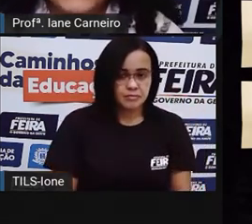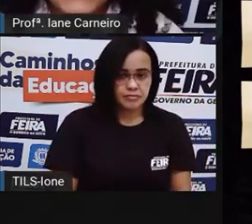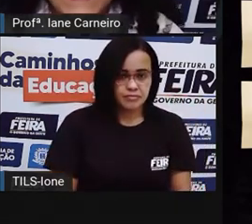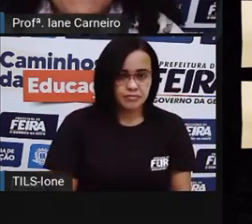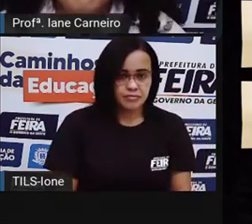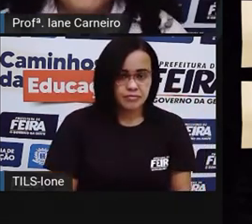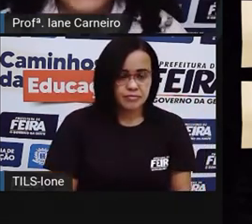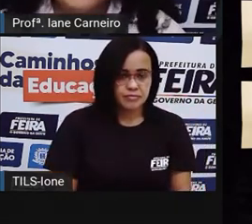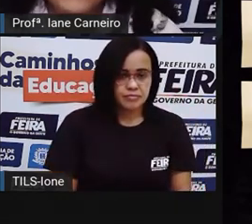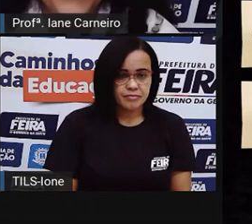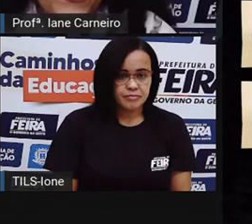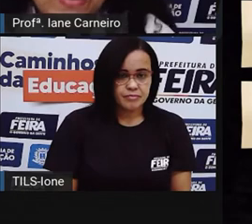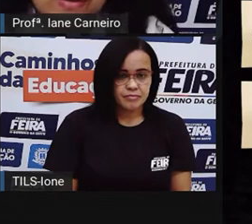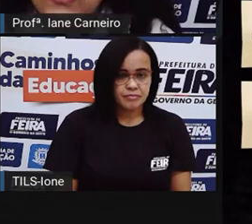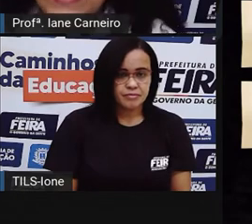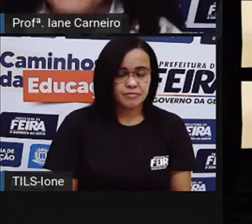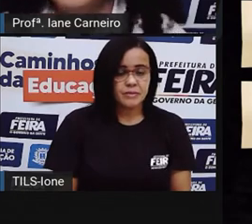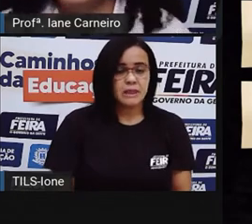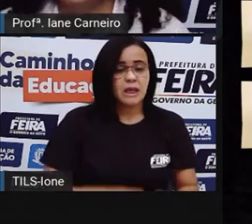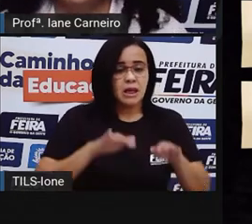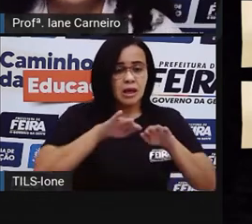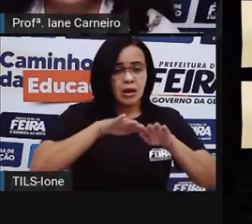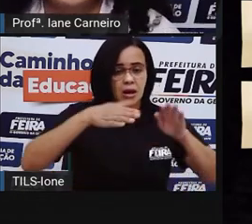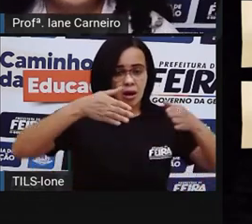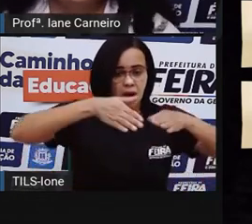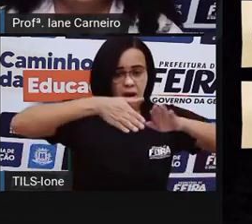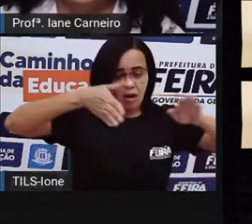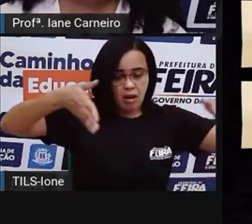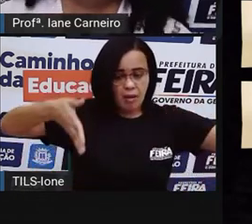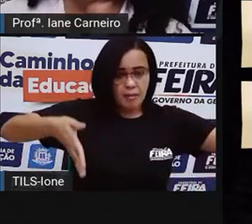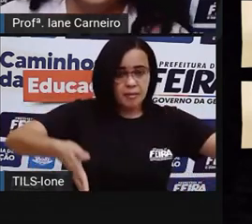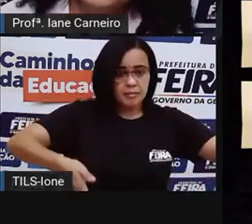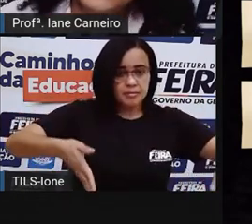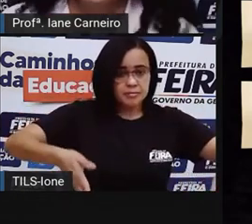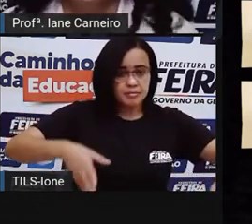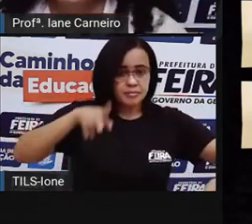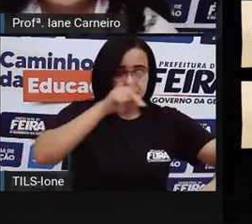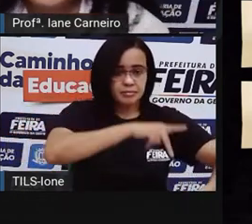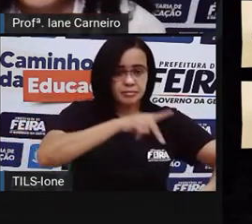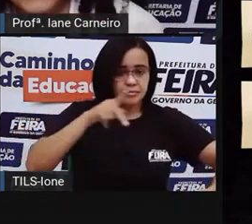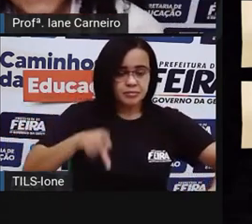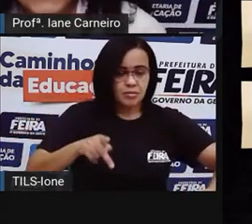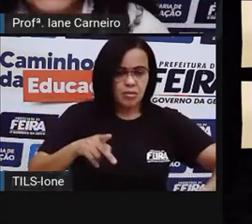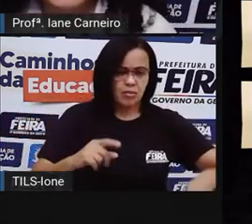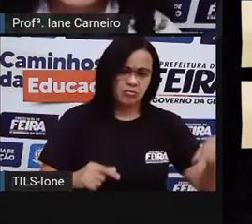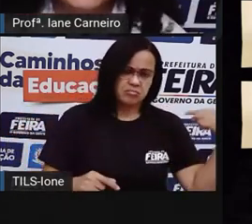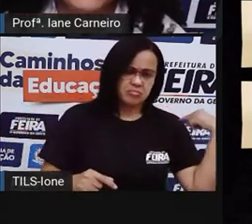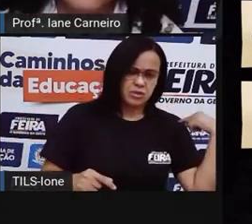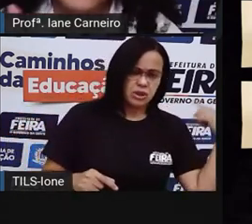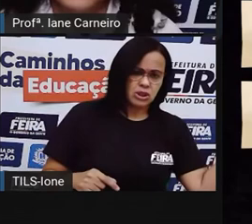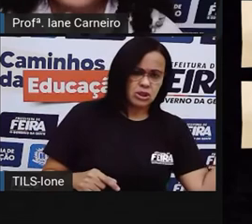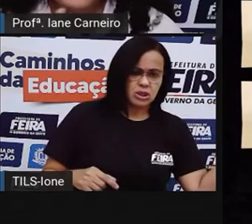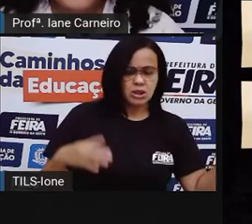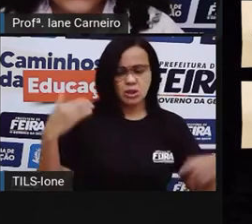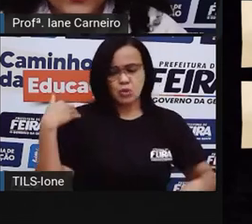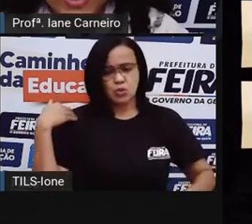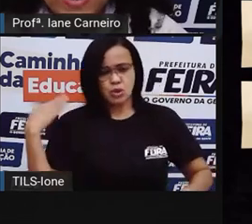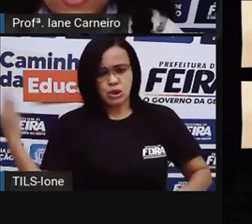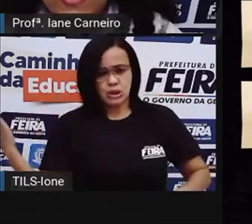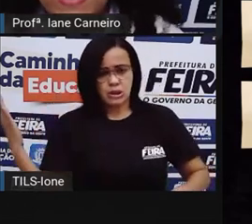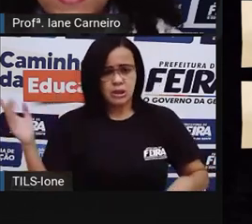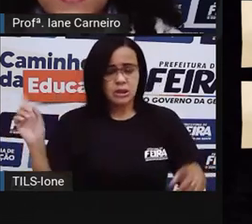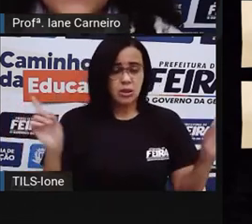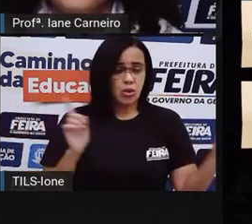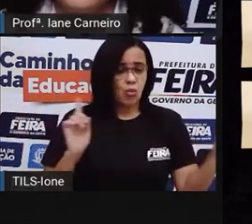Agora, né, a mesa da professora, a mesa do professor, está à direita ou está à esquerda, né? Com relação à sua